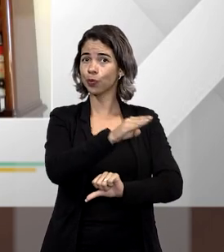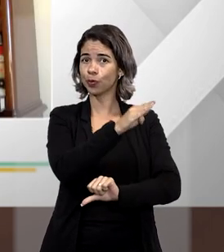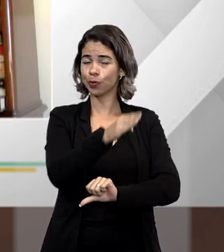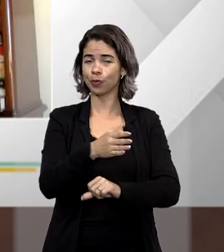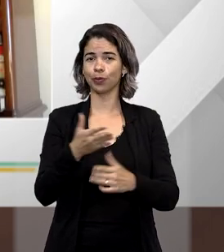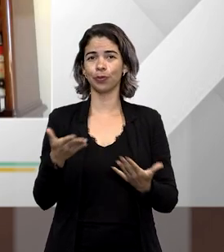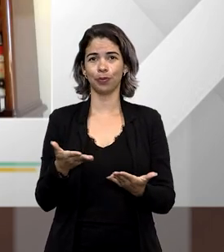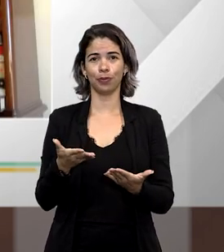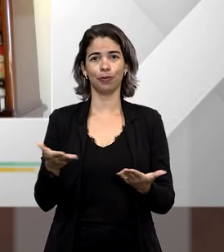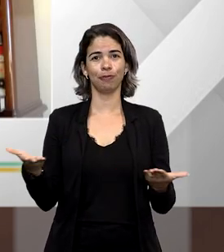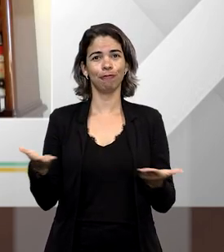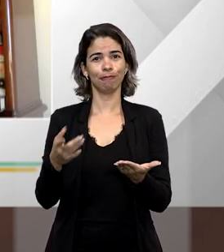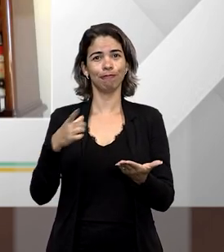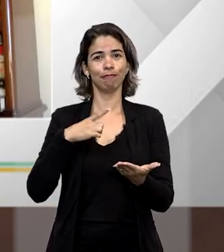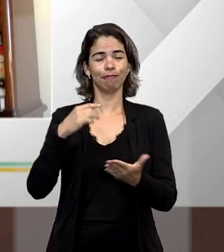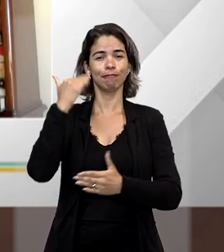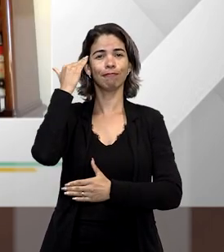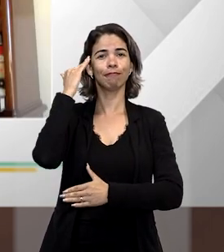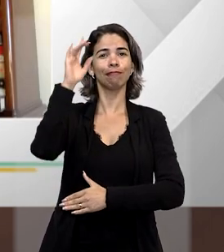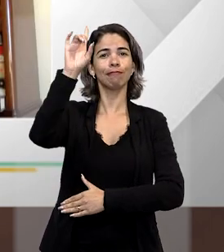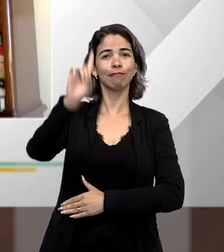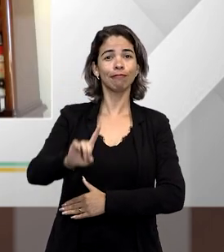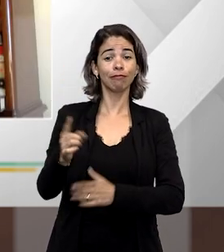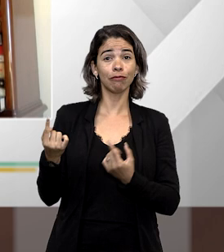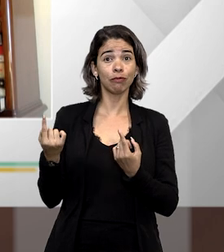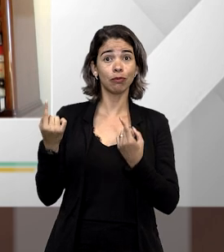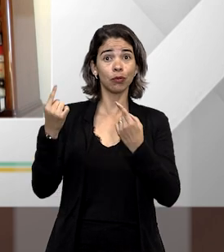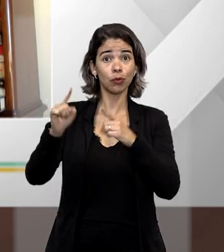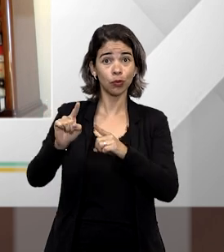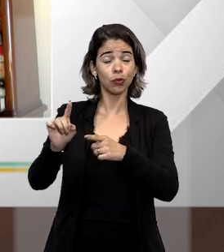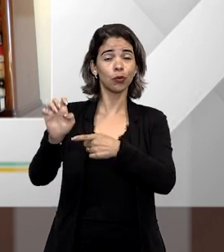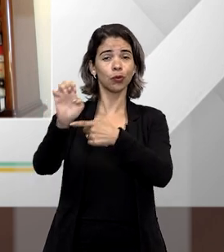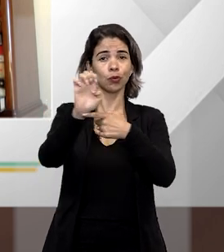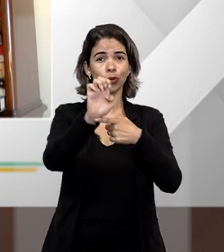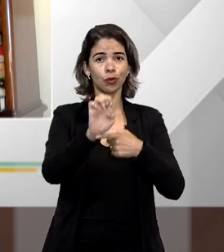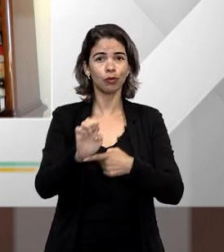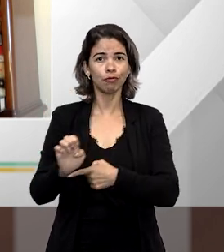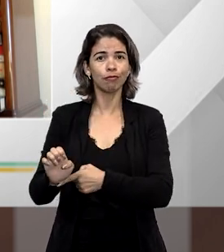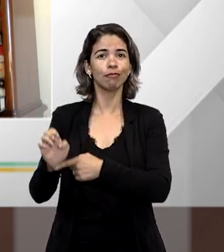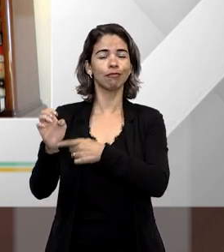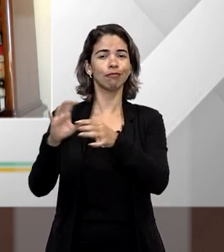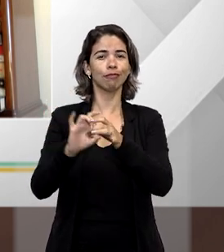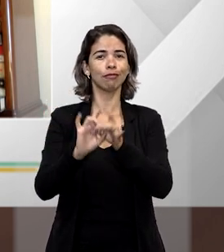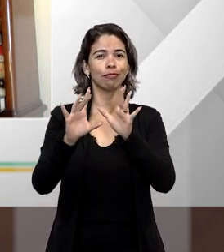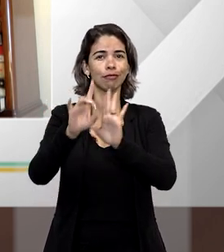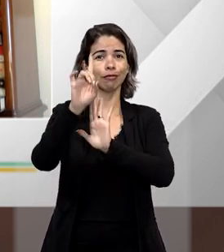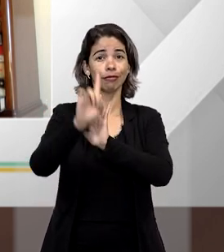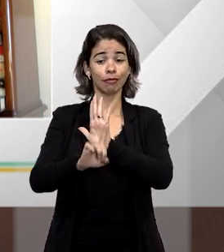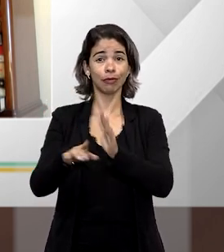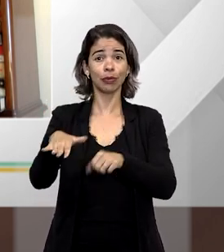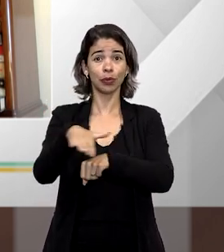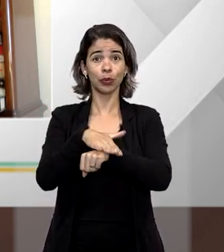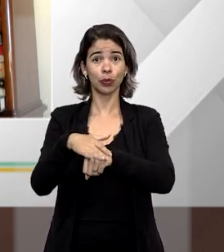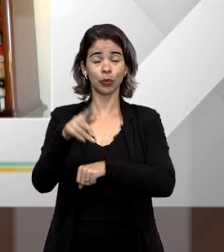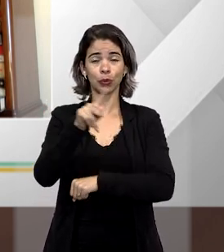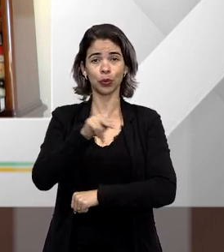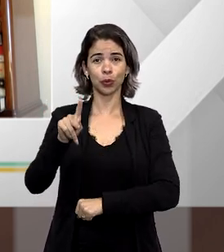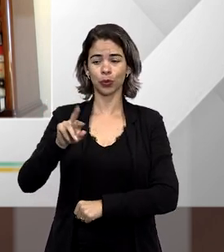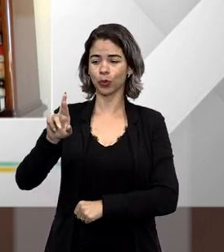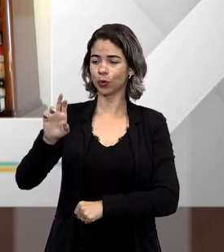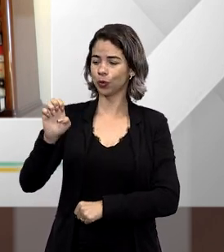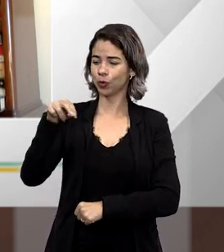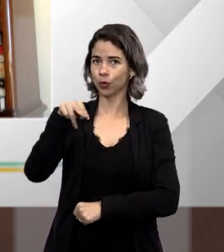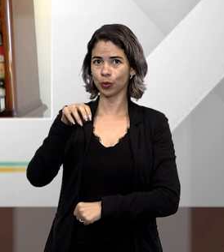Para a gente entender direito à nova lei dos crimes contra o Estado Democrático de Direito, vamos conversar com o professor de